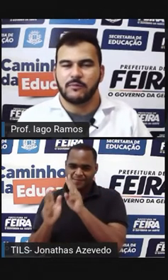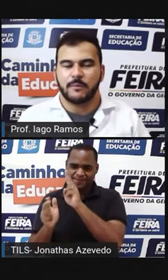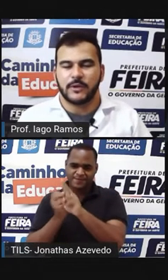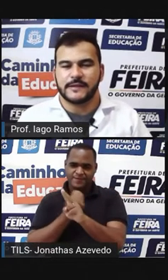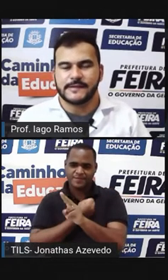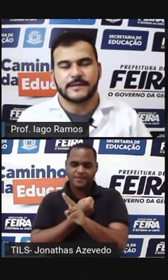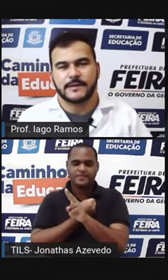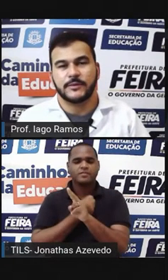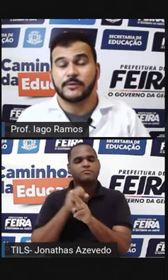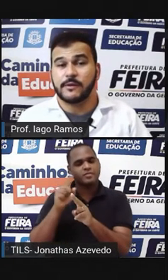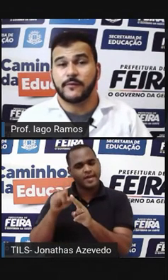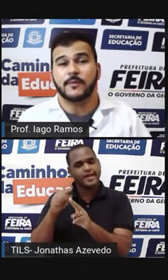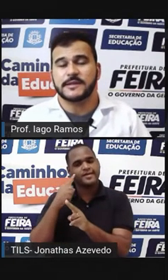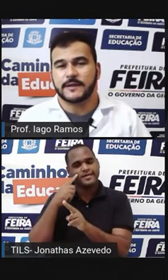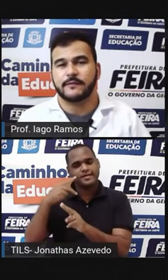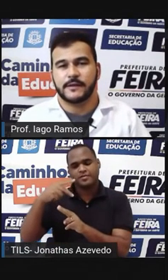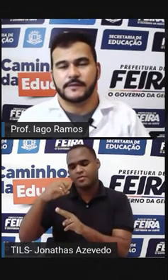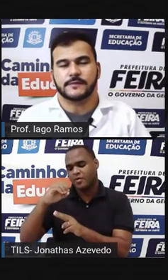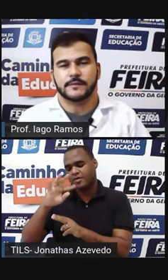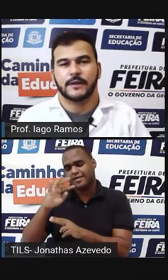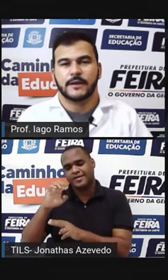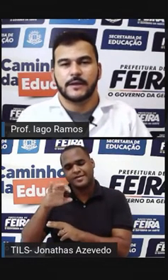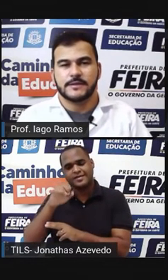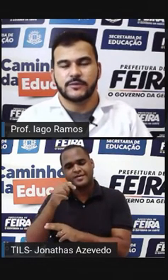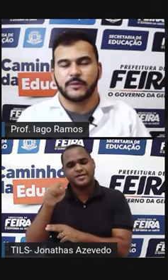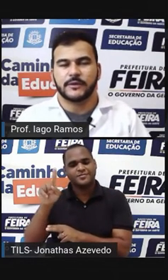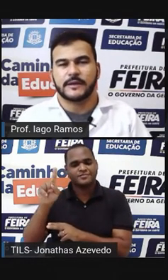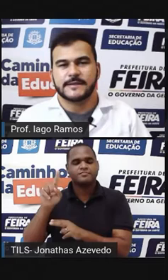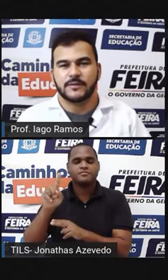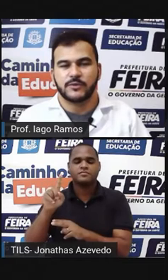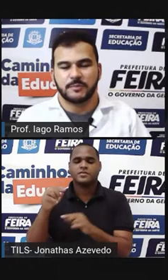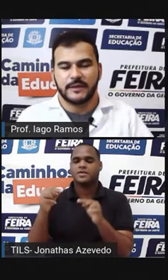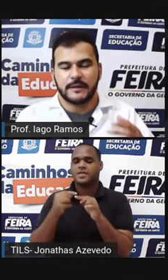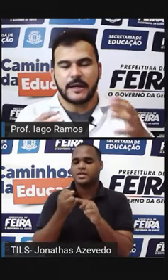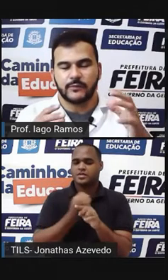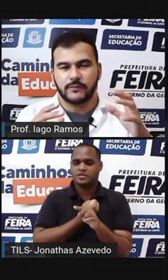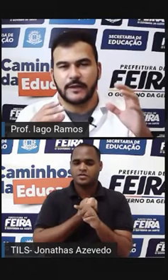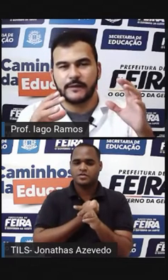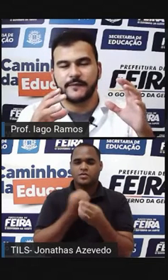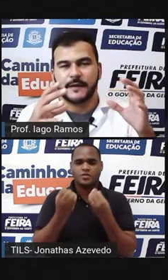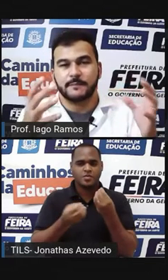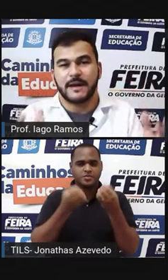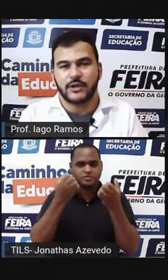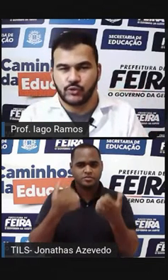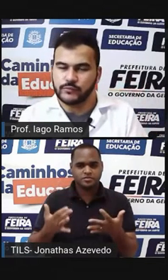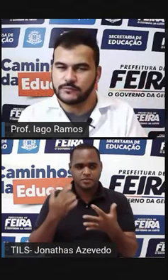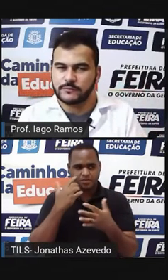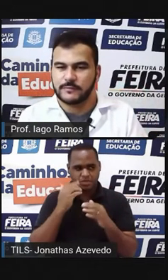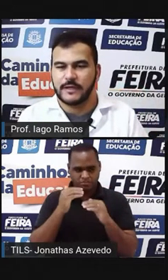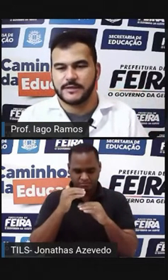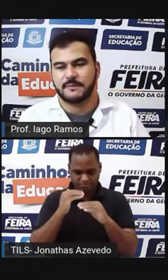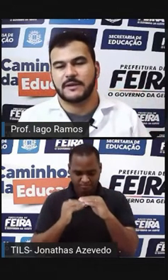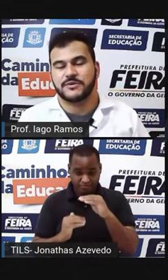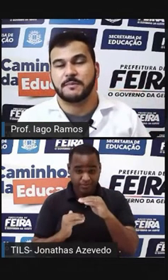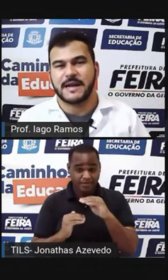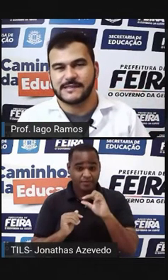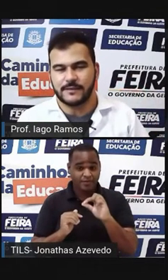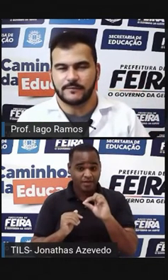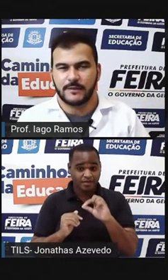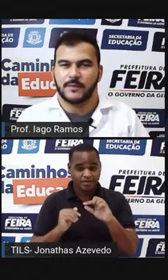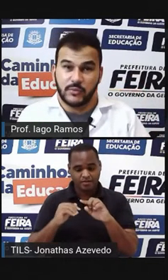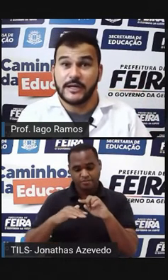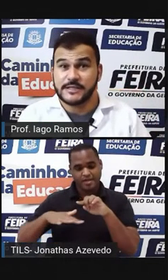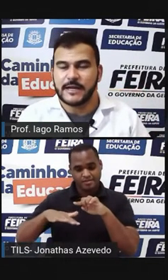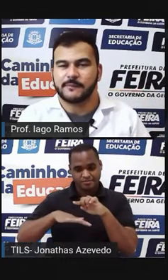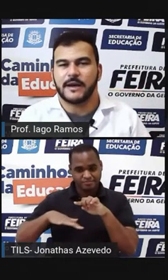Então é uma potenciação E tem uma forma de escrever isso Esse número que está sendo multiplicado Ele fica embaixo Ele é chamado de base